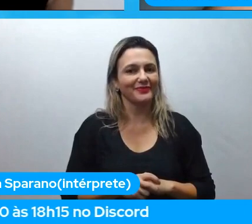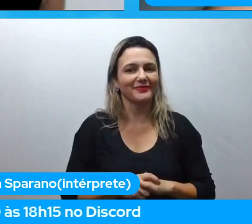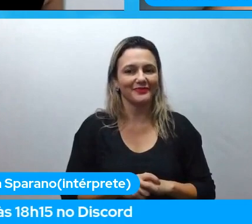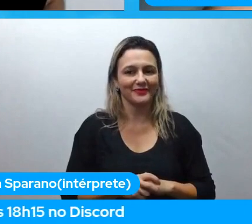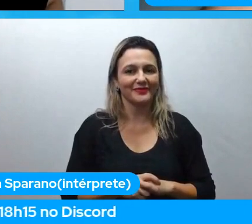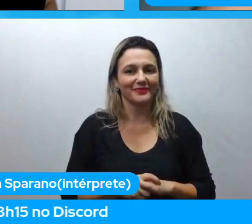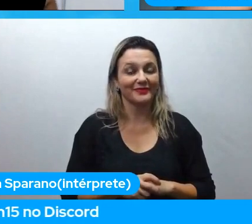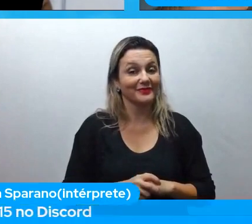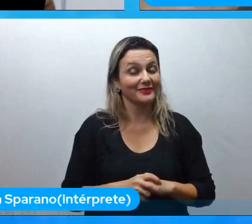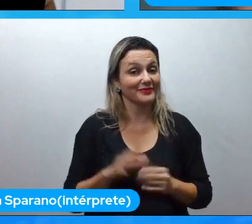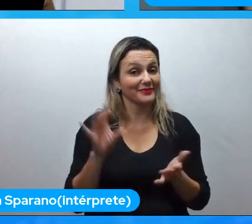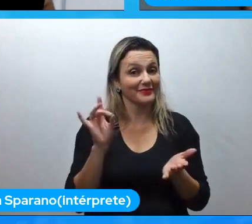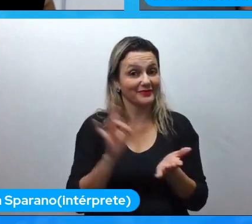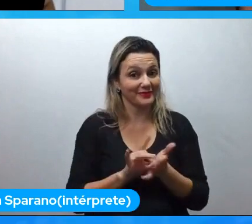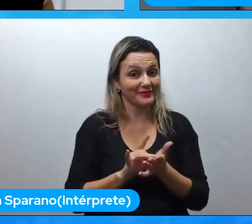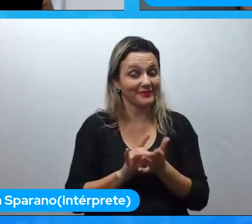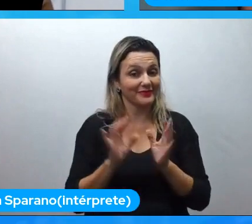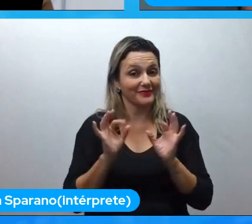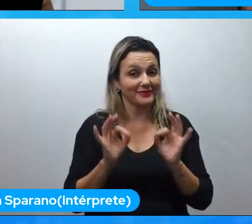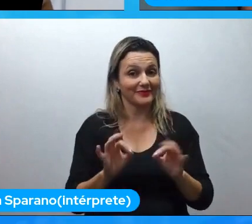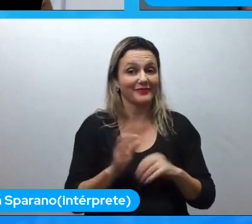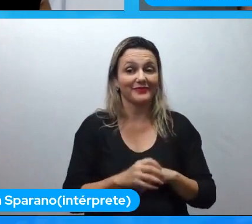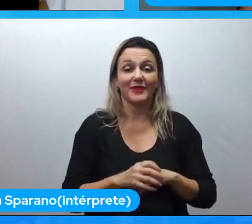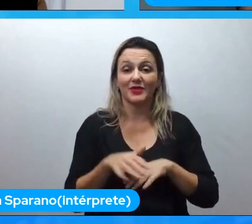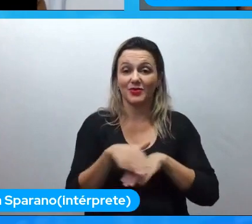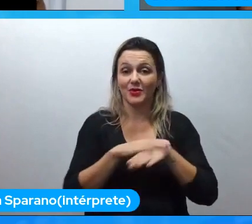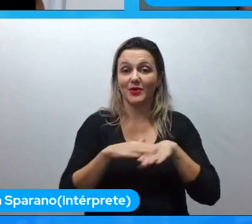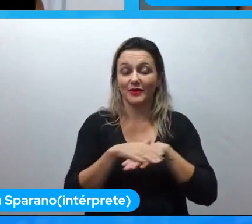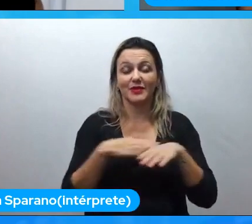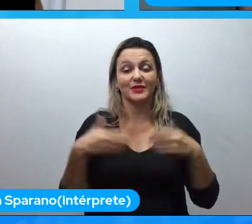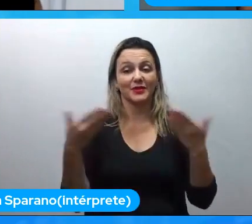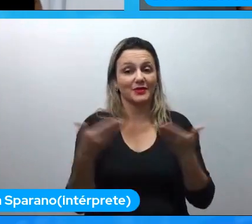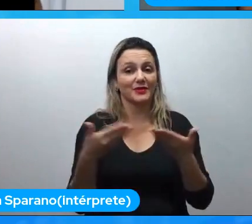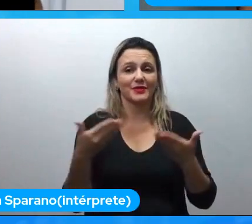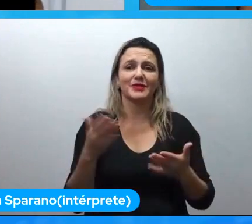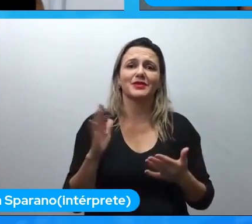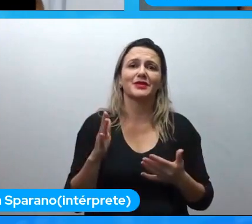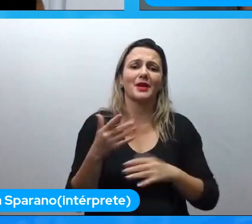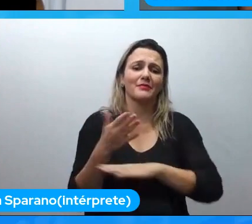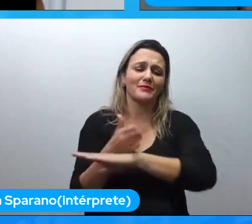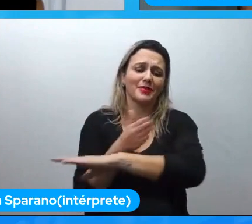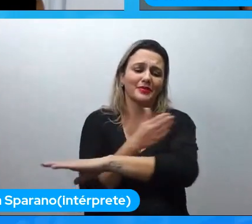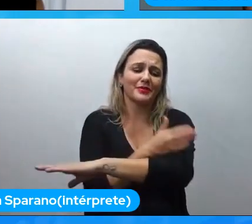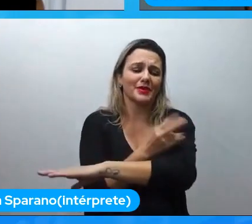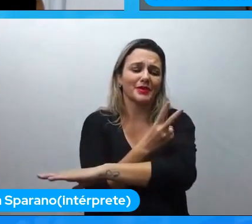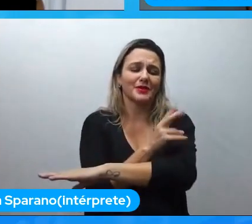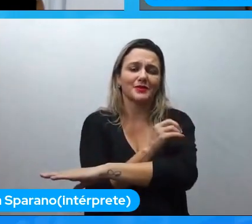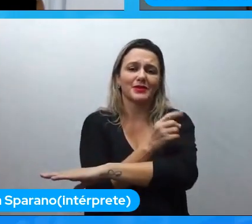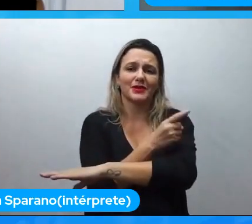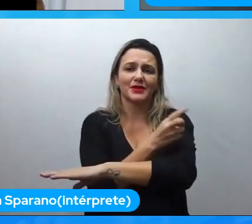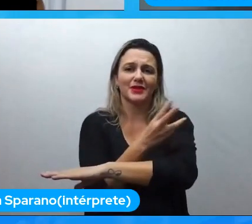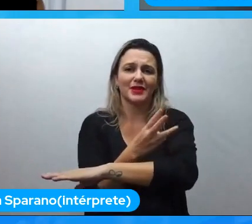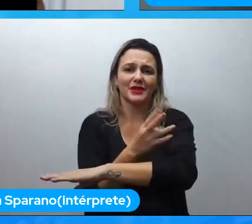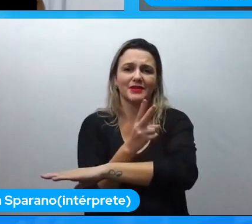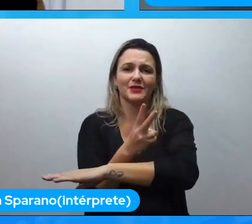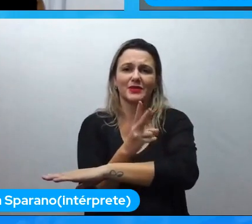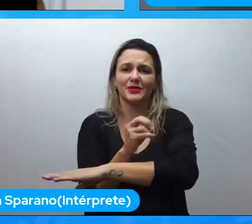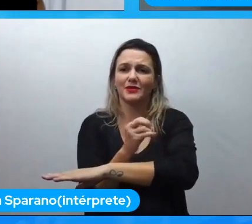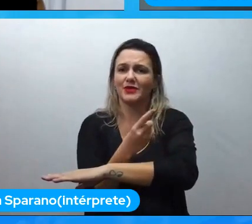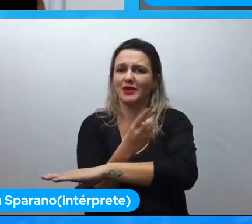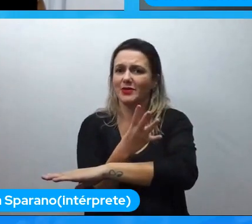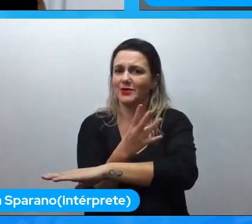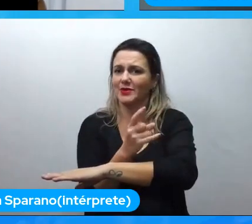muito real e que a gente fala hoje que estava desde 2003 2014 quando começou minha mão aparecendo aí